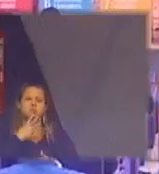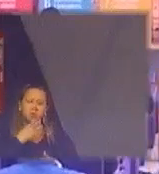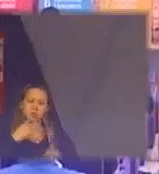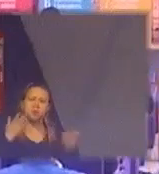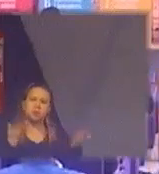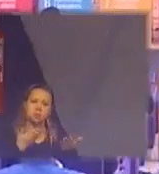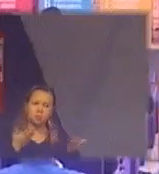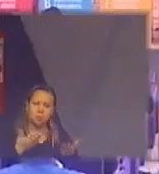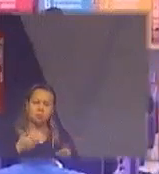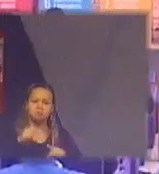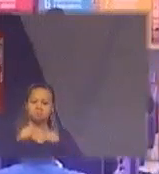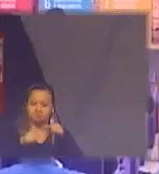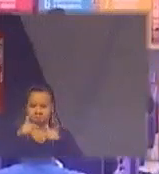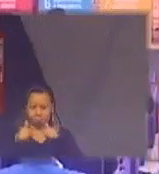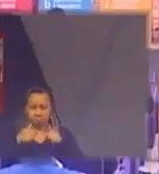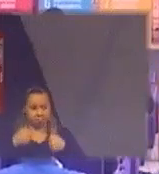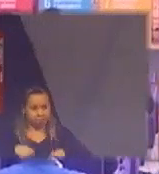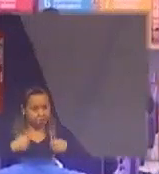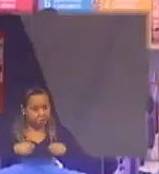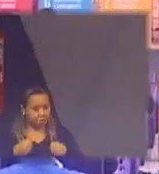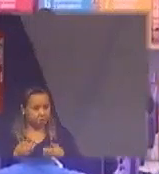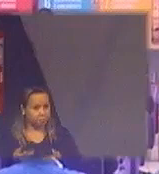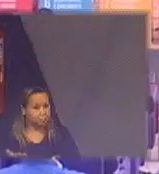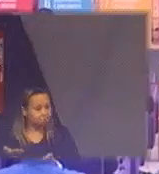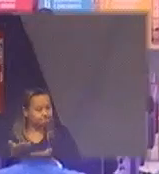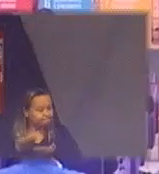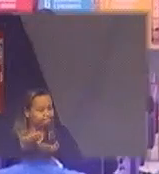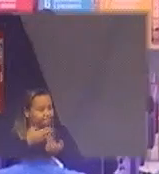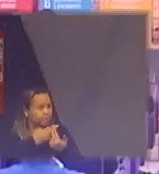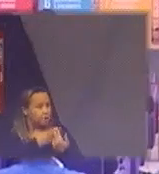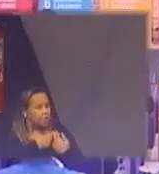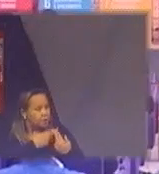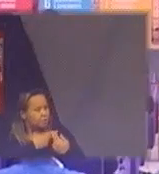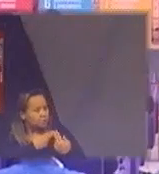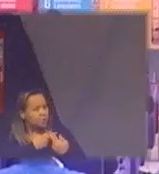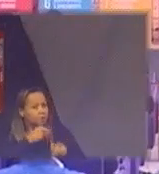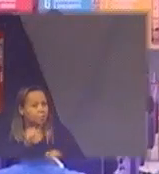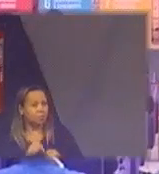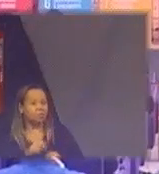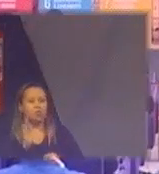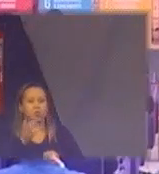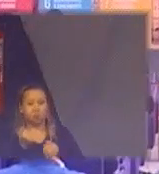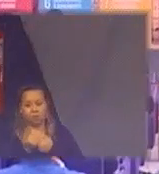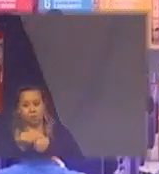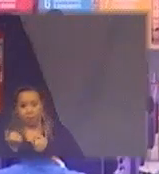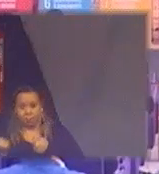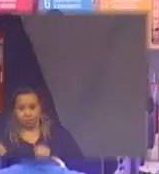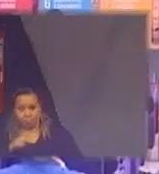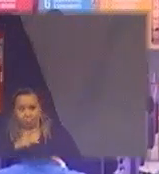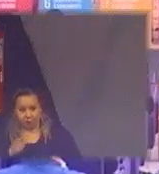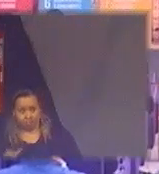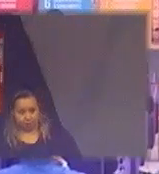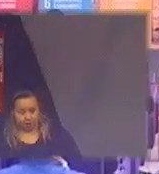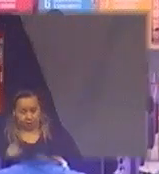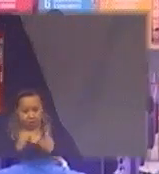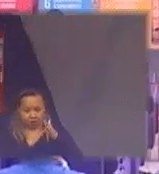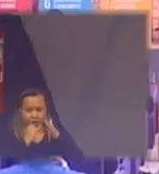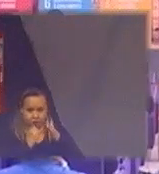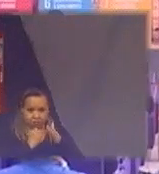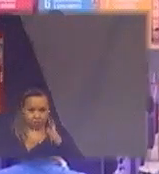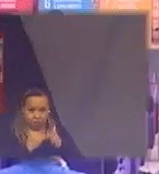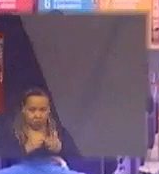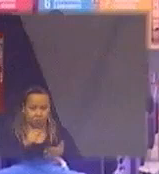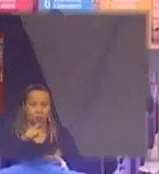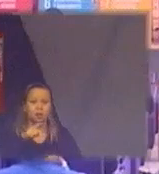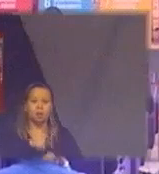muito nisso a gente tem que trabalhar em trazer essa responsabilidade para a gente eu já fui vice-presidente presidente de várias instituições e na hora de fazer a compra na hora de você